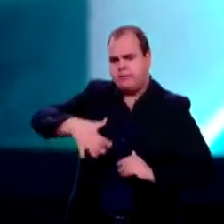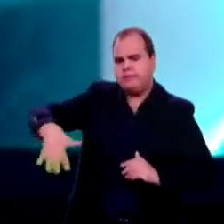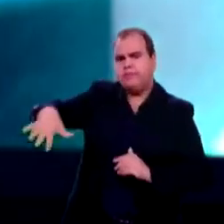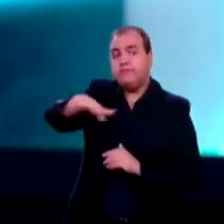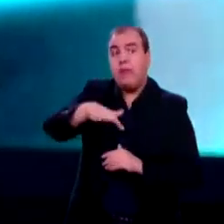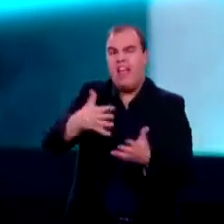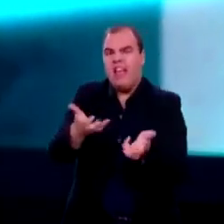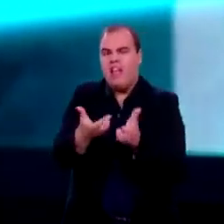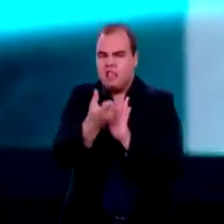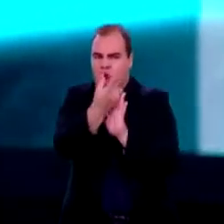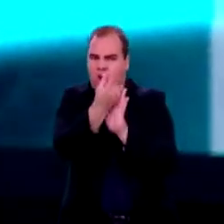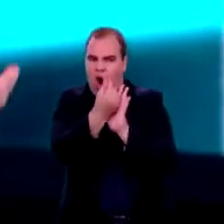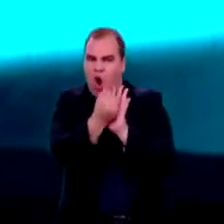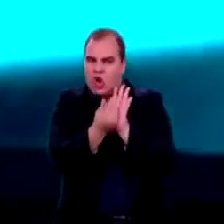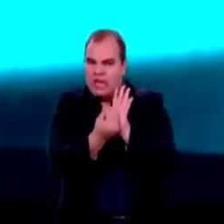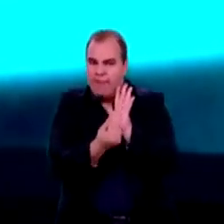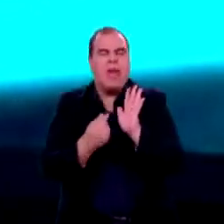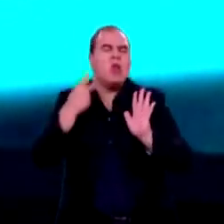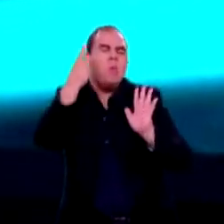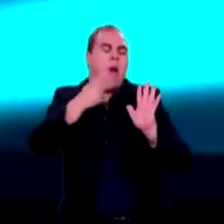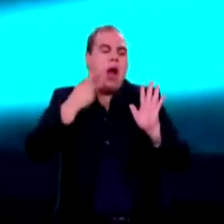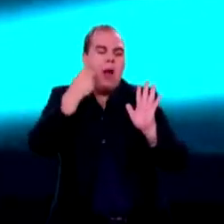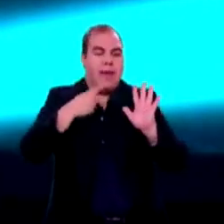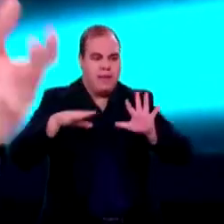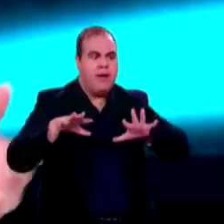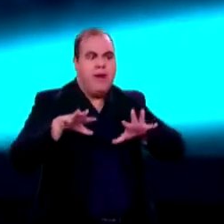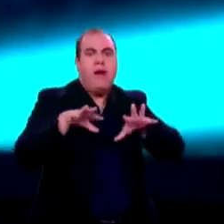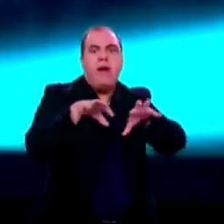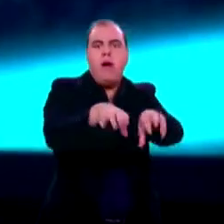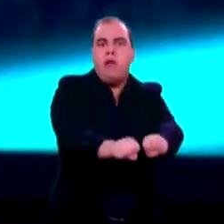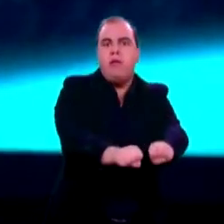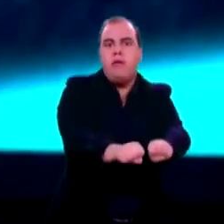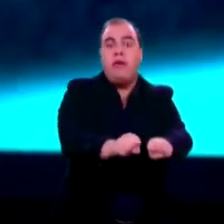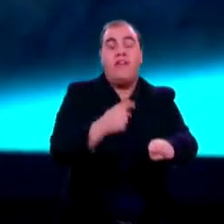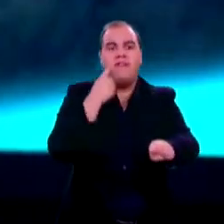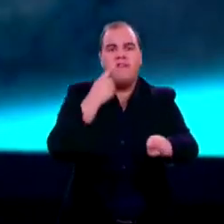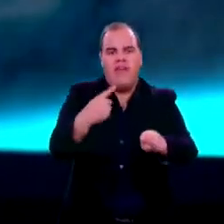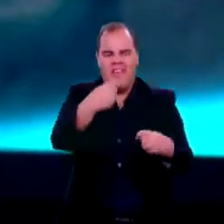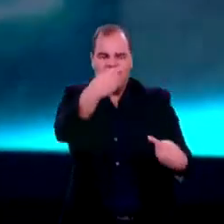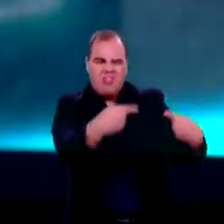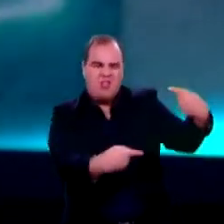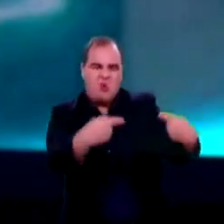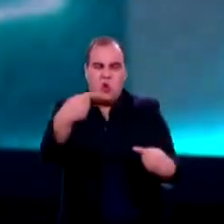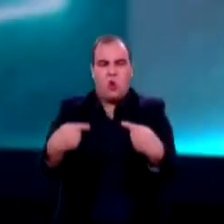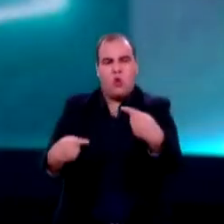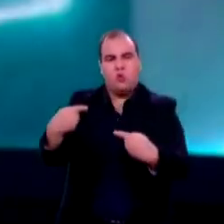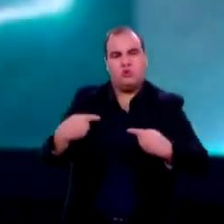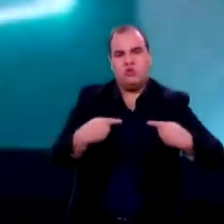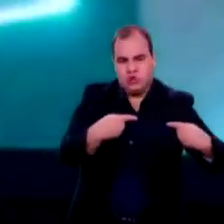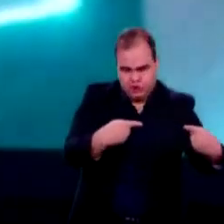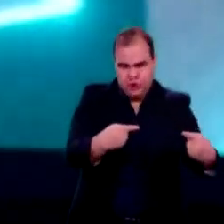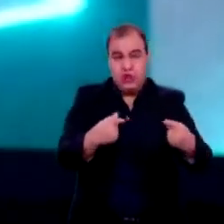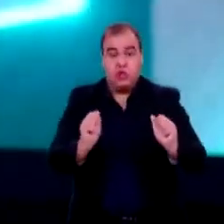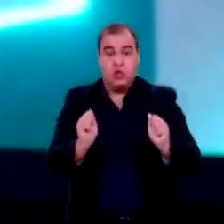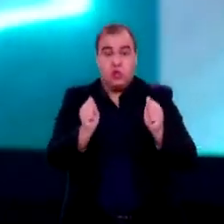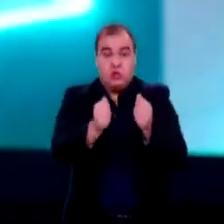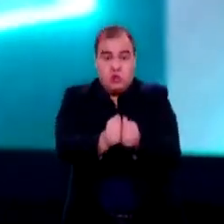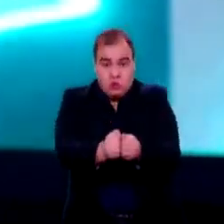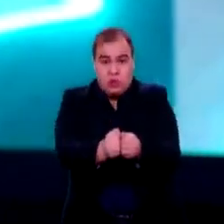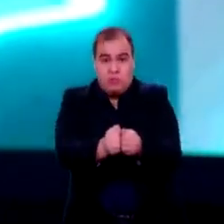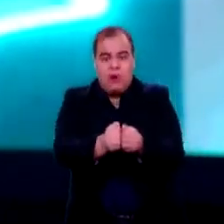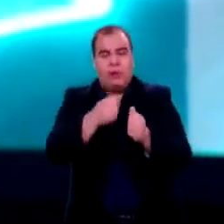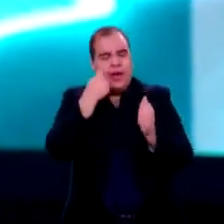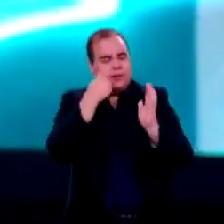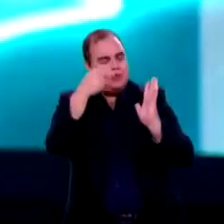orçamento. Isso foi discutido, foi com o Ramos, foi com o Paulo Guedes, muita gente. Eu disse com isso qualquer proposta, tendo